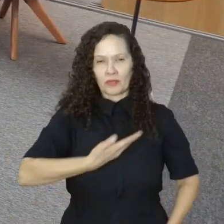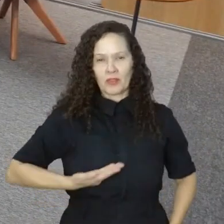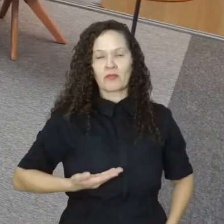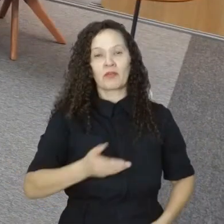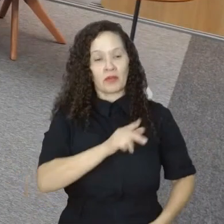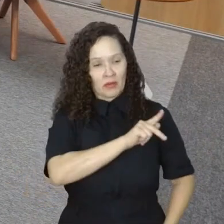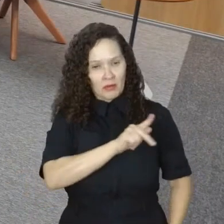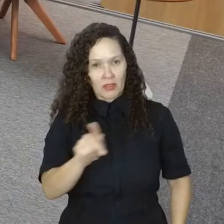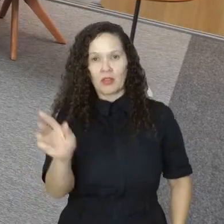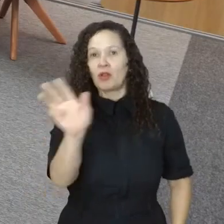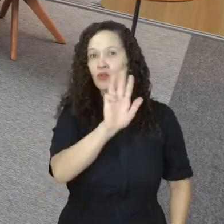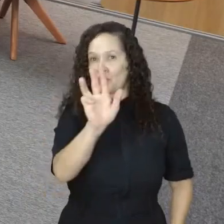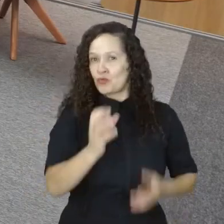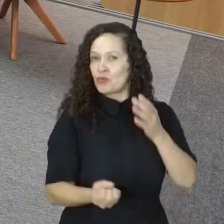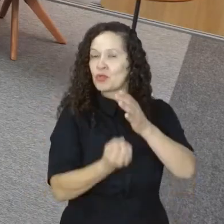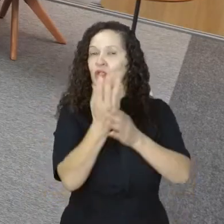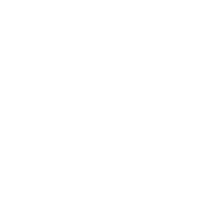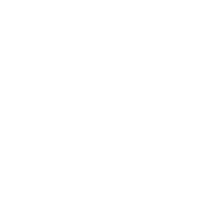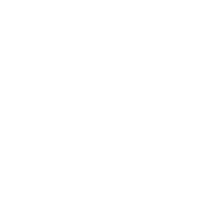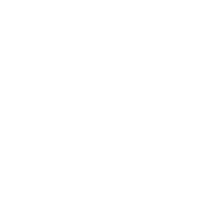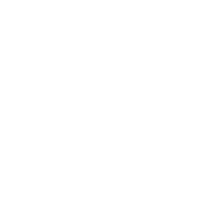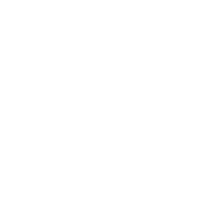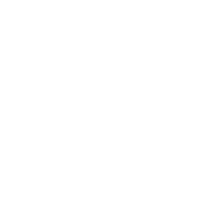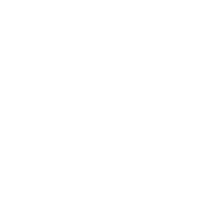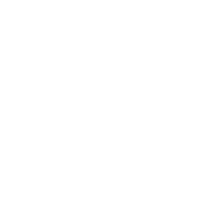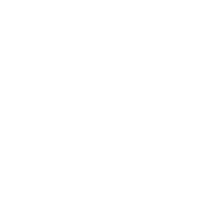o presidente Lula III, vai implementar no país.